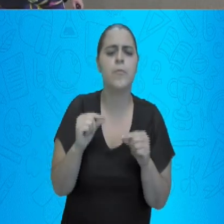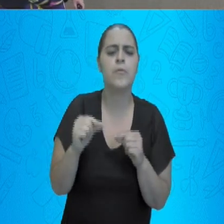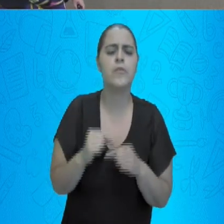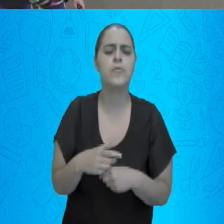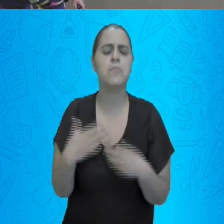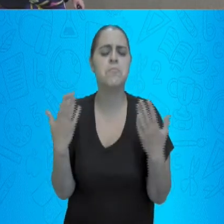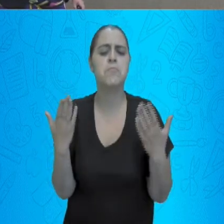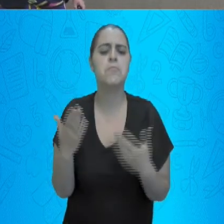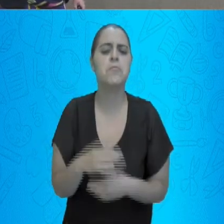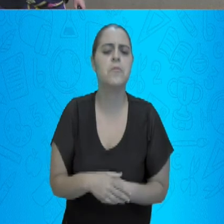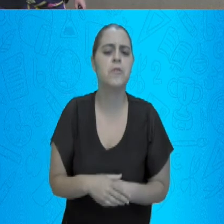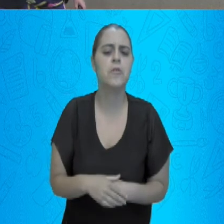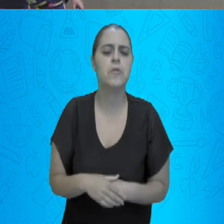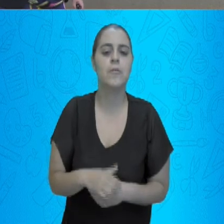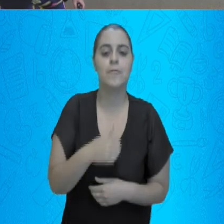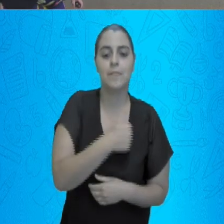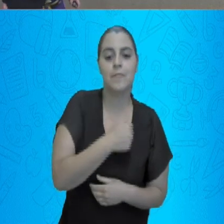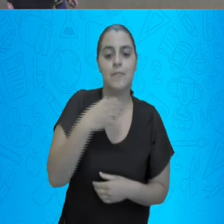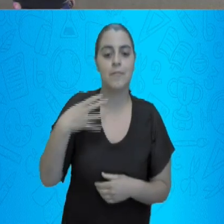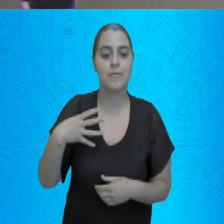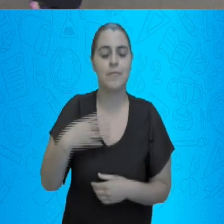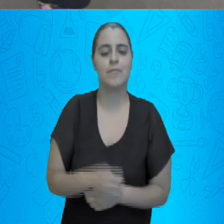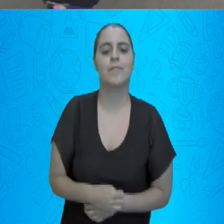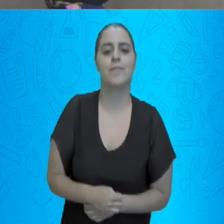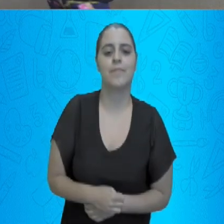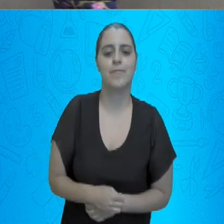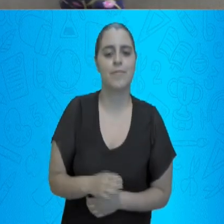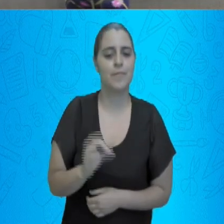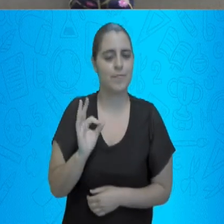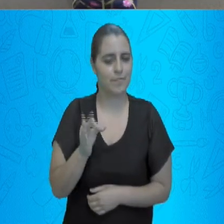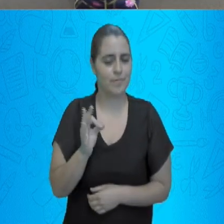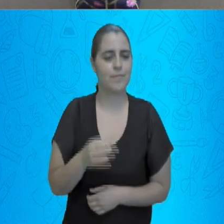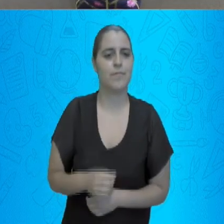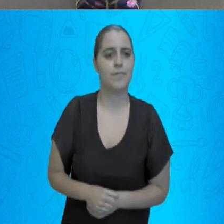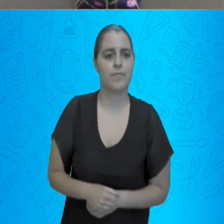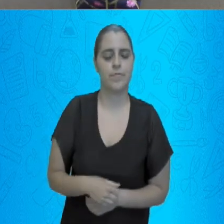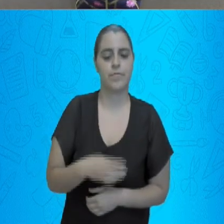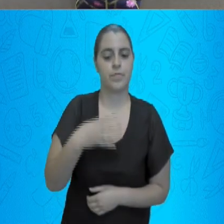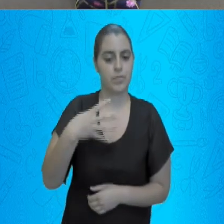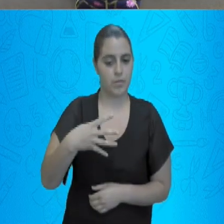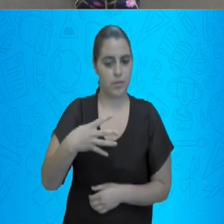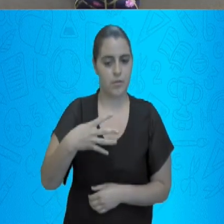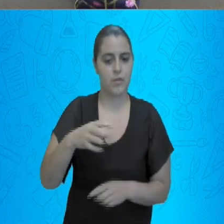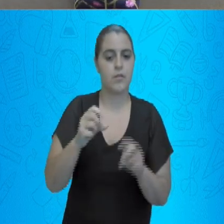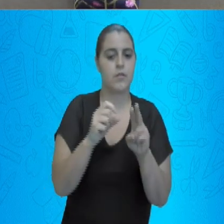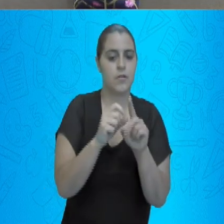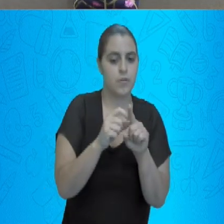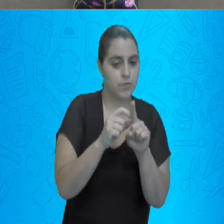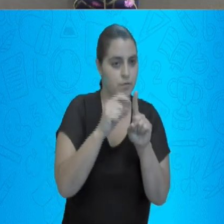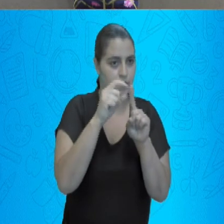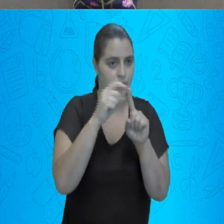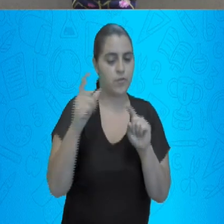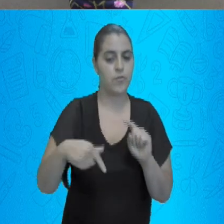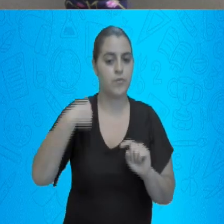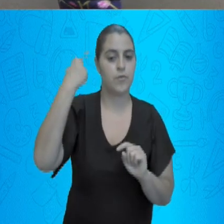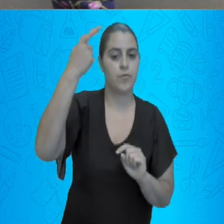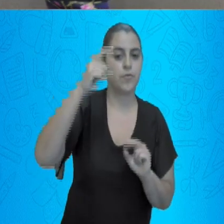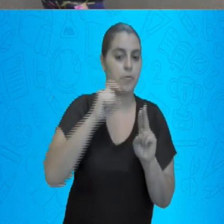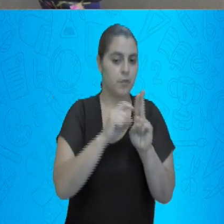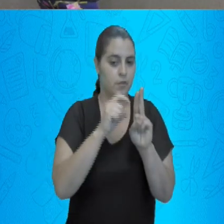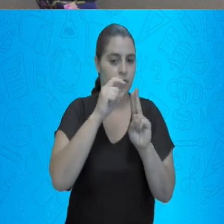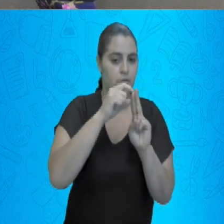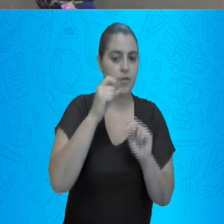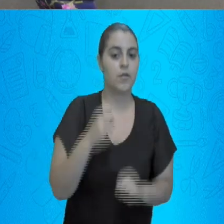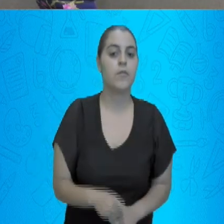mesmo? 14. Muito bem. Então, eu coloco o 4. e eu vou subir a